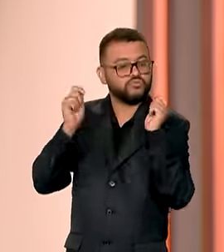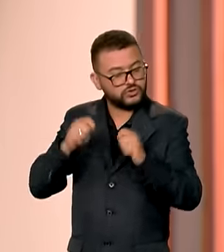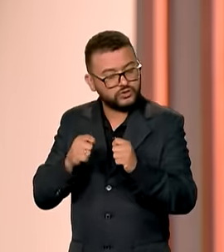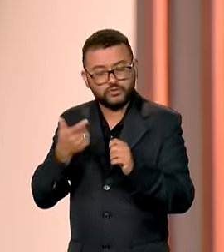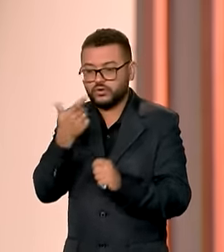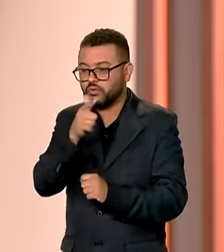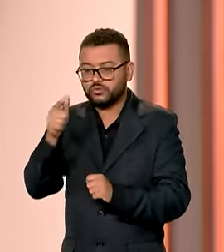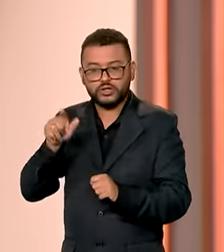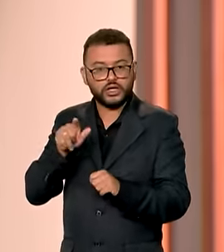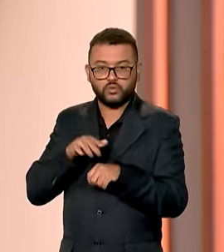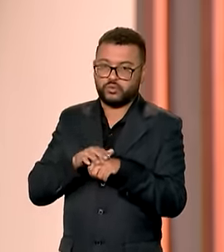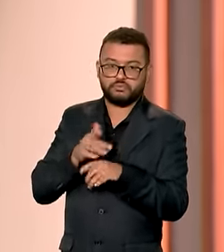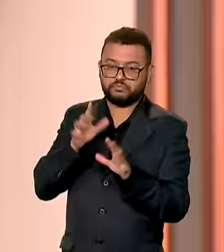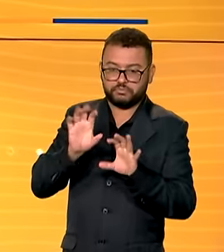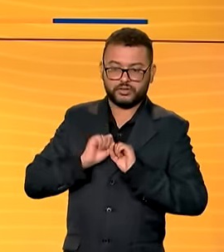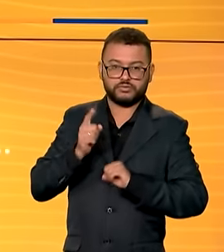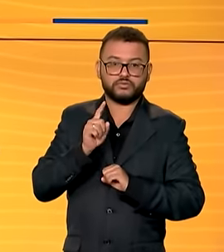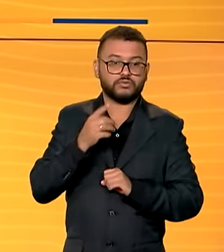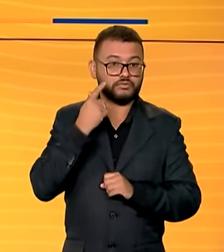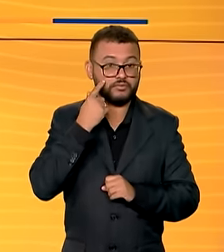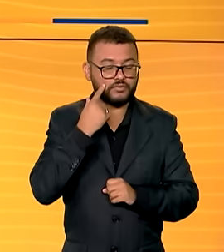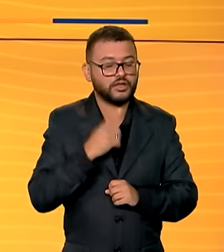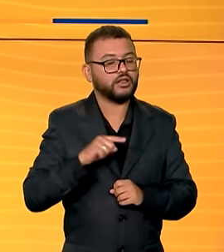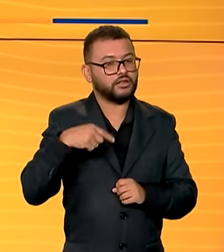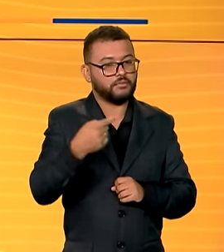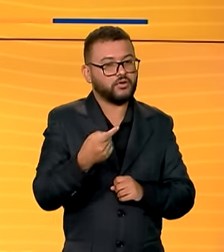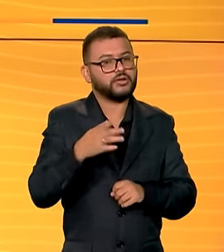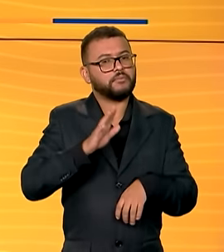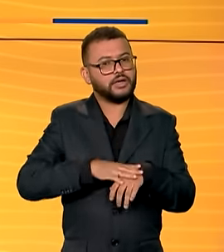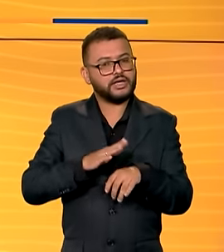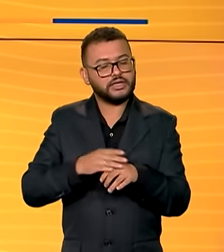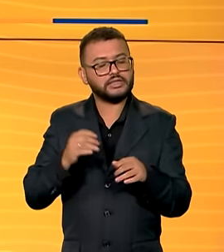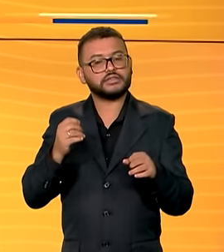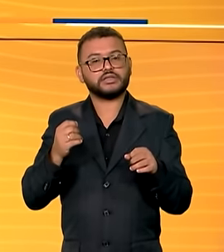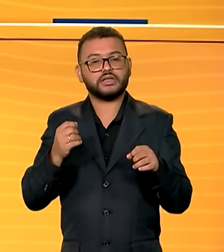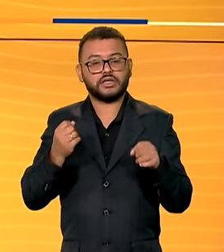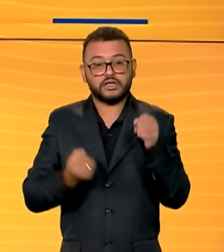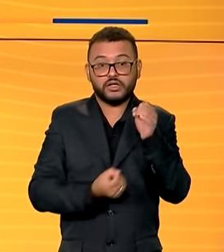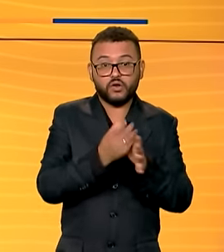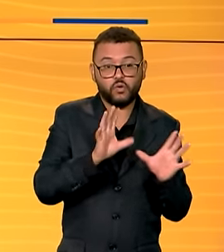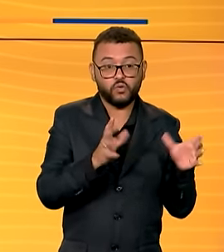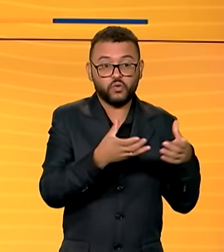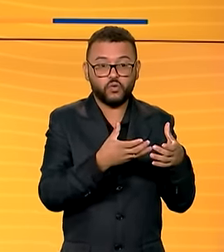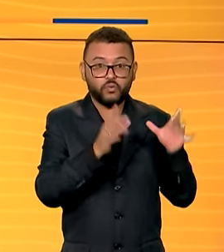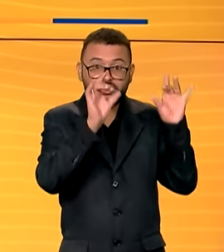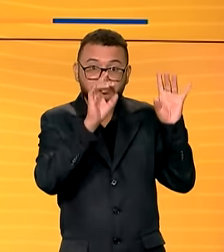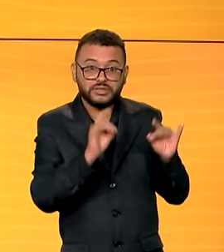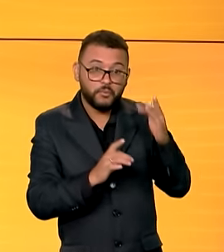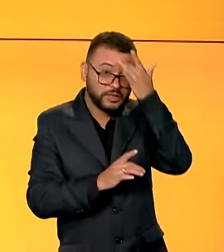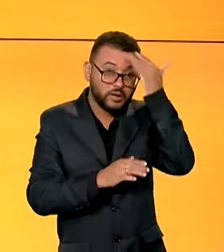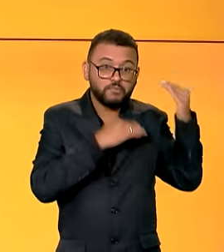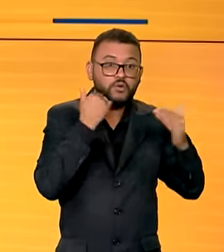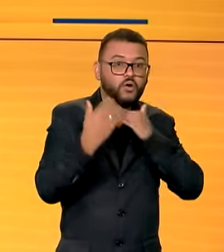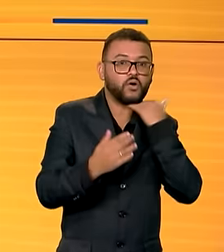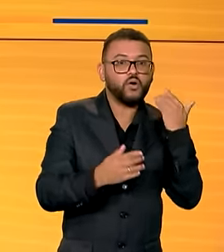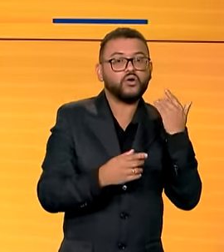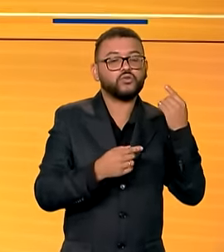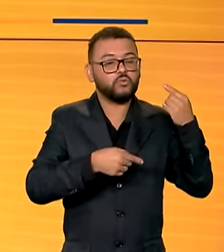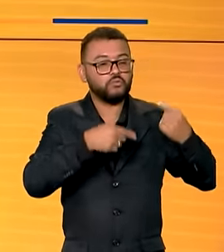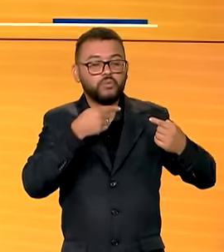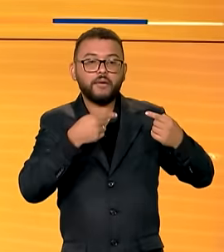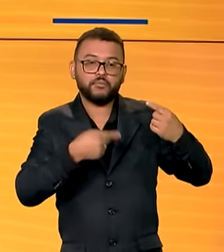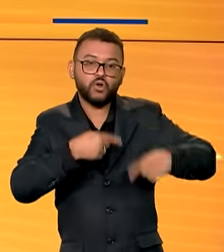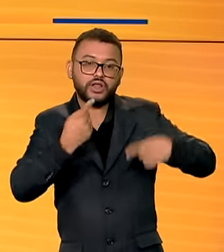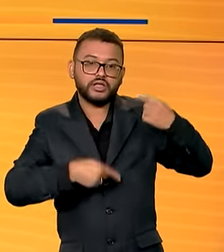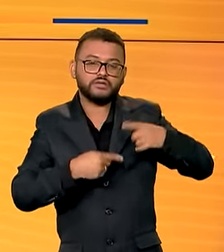sem contraindicações. Veja, segui e reinstalada a Comissão Especial sobre Mortos e Desaparecidos Políticos.